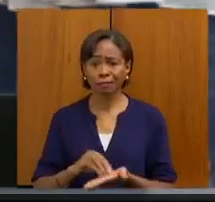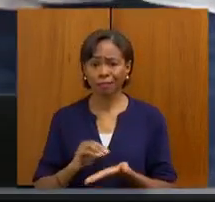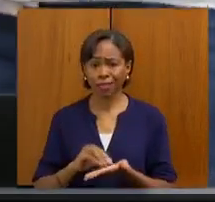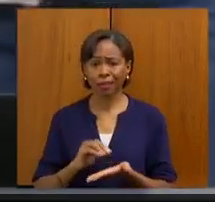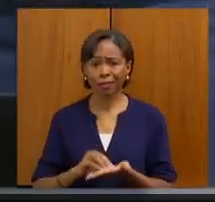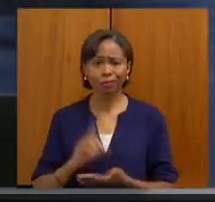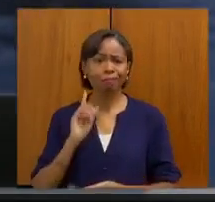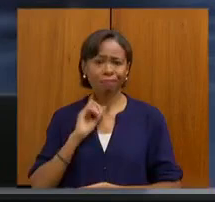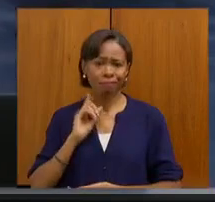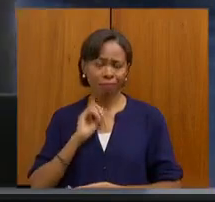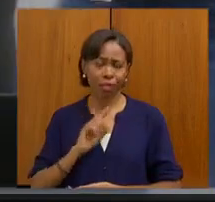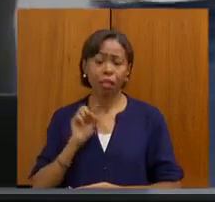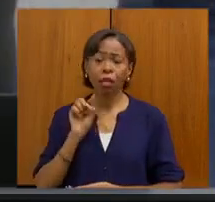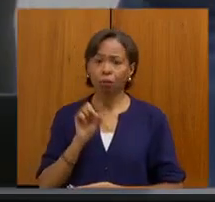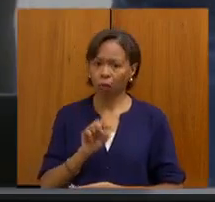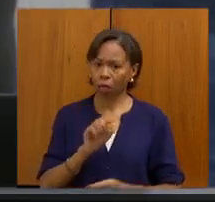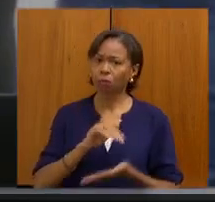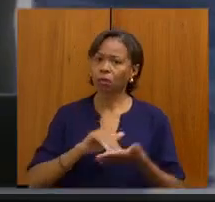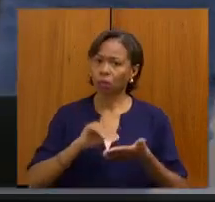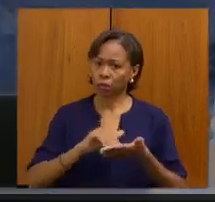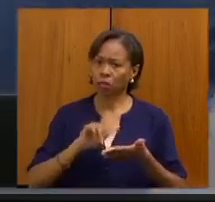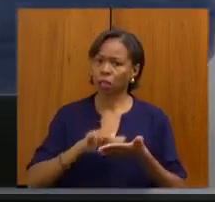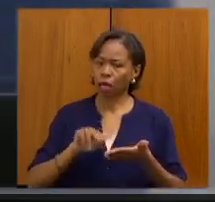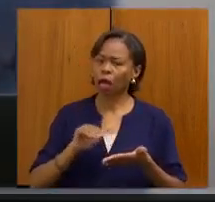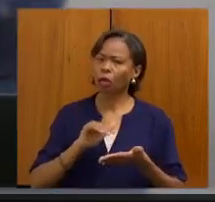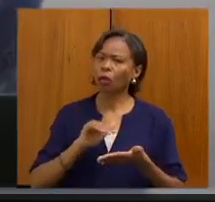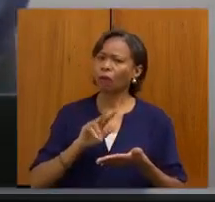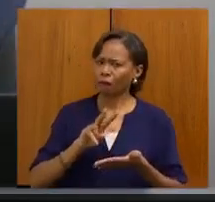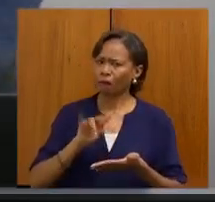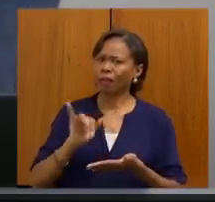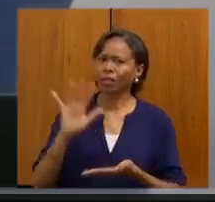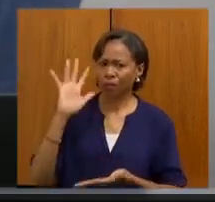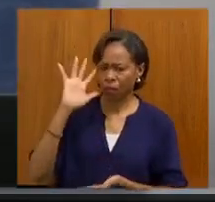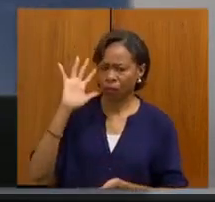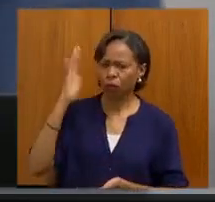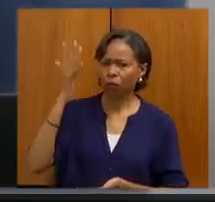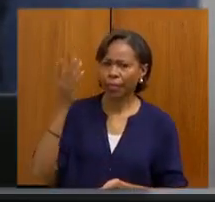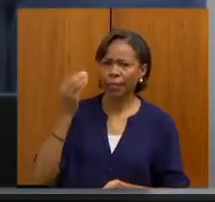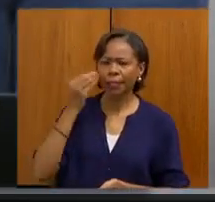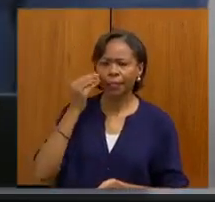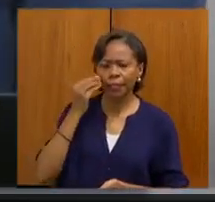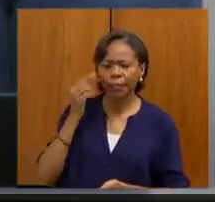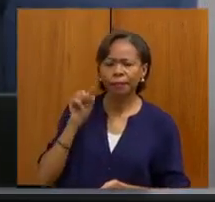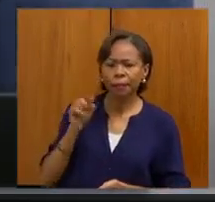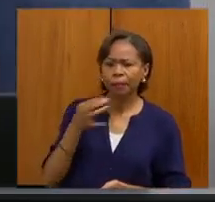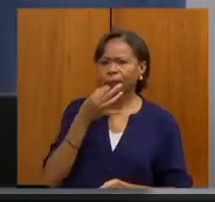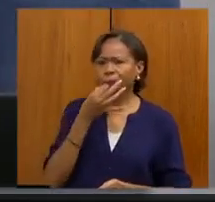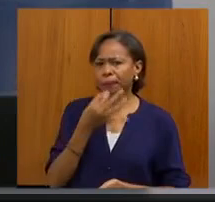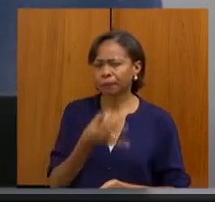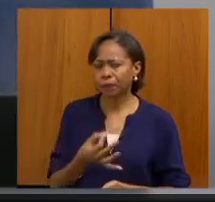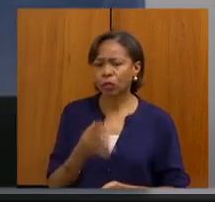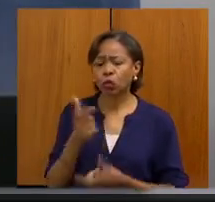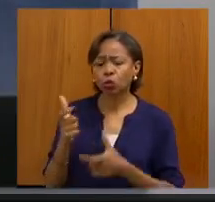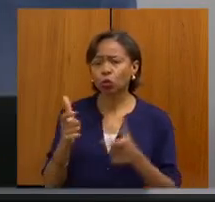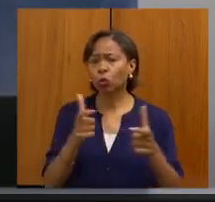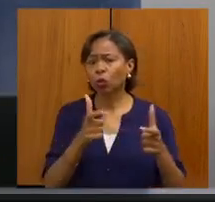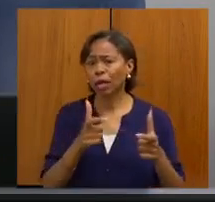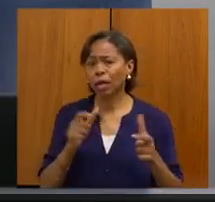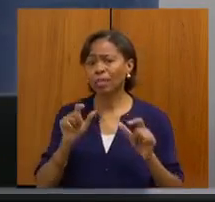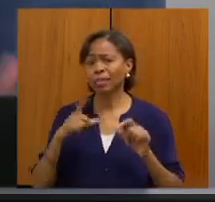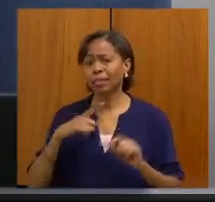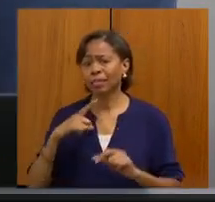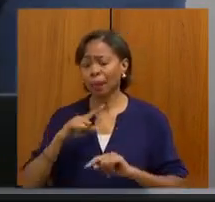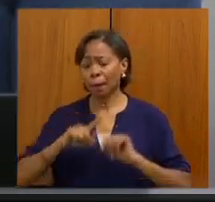certeza que o secretário vai acatar a sua sugestão daqueles locais onde realmente esses respiradores estão sendo úteis,